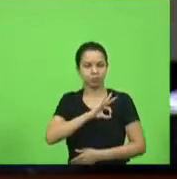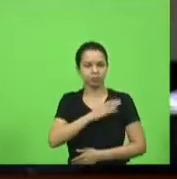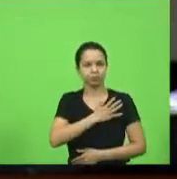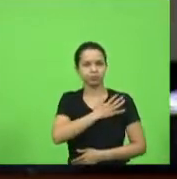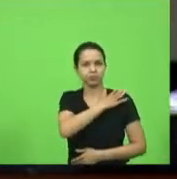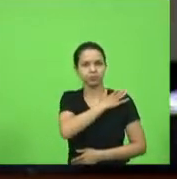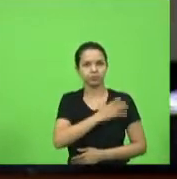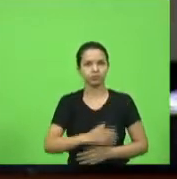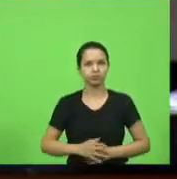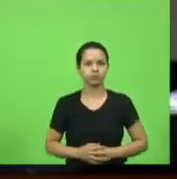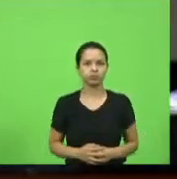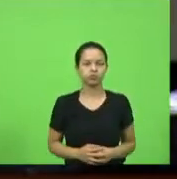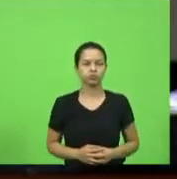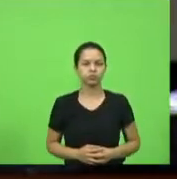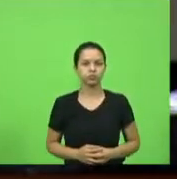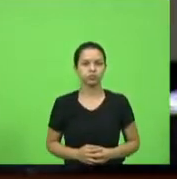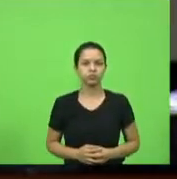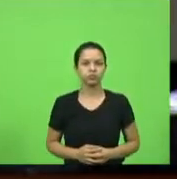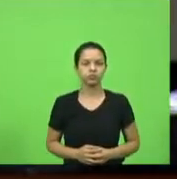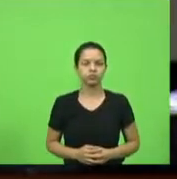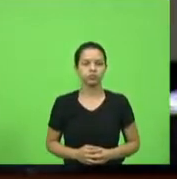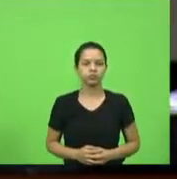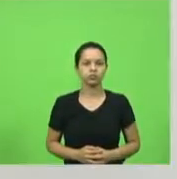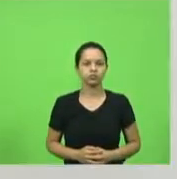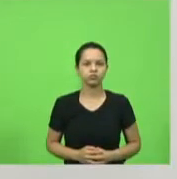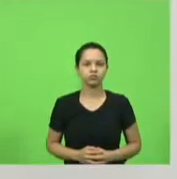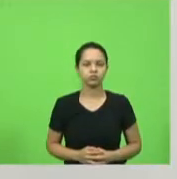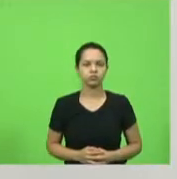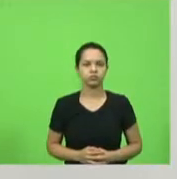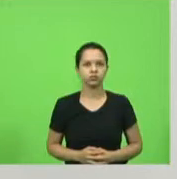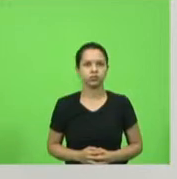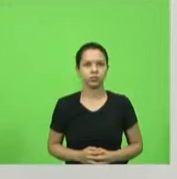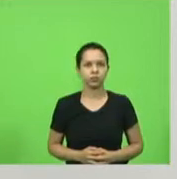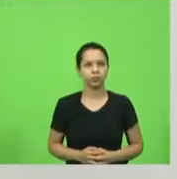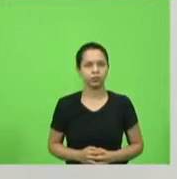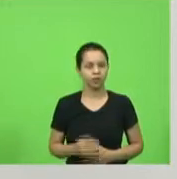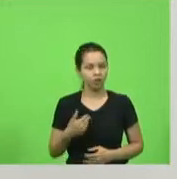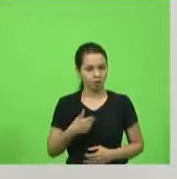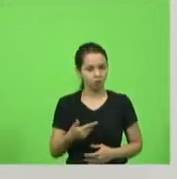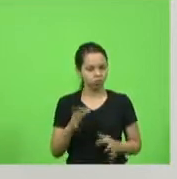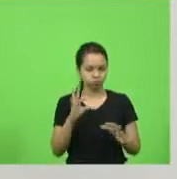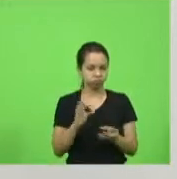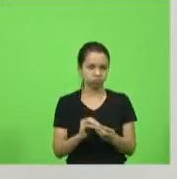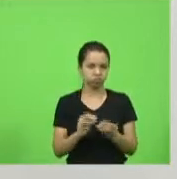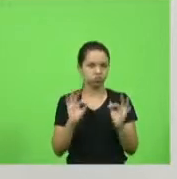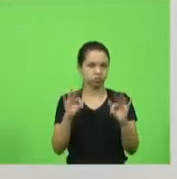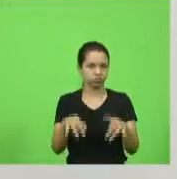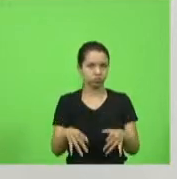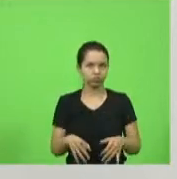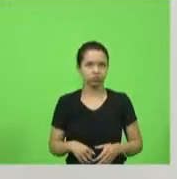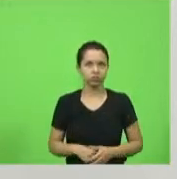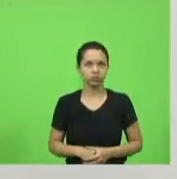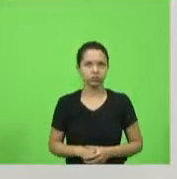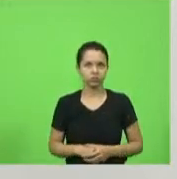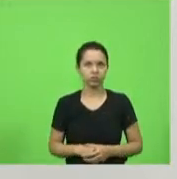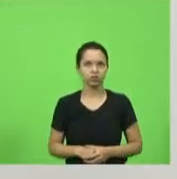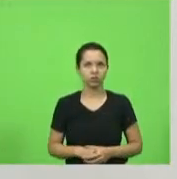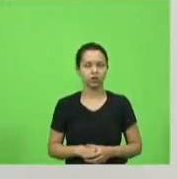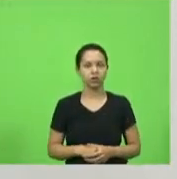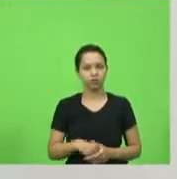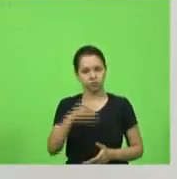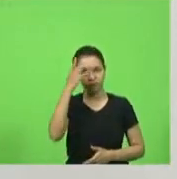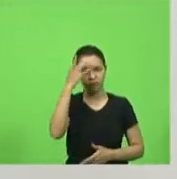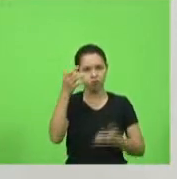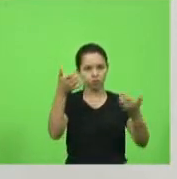Dois minutos, deputado. Não, já vou para a conclusão já. É de fácil explicação